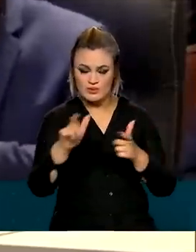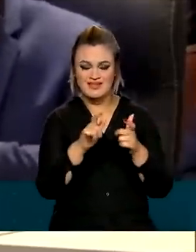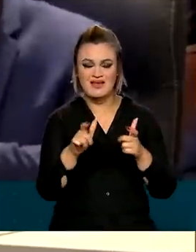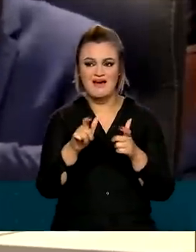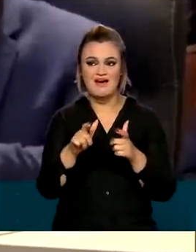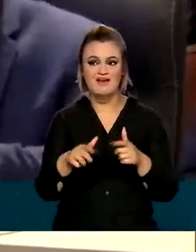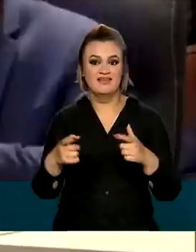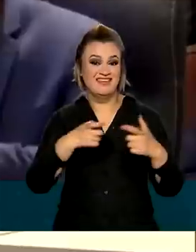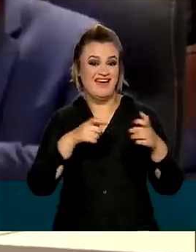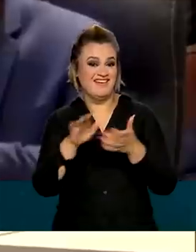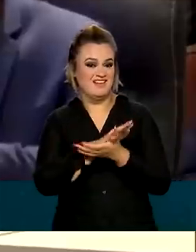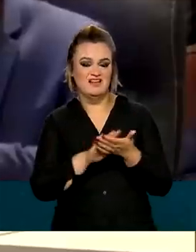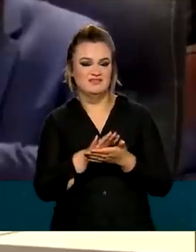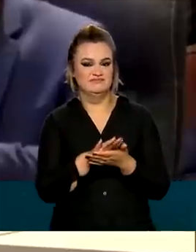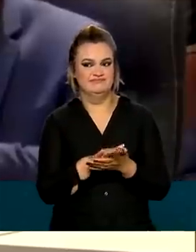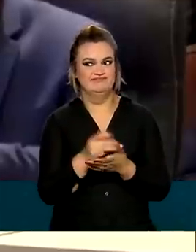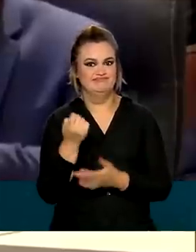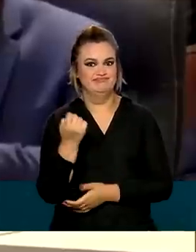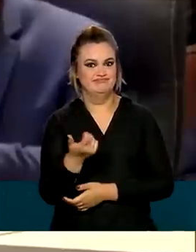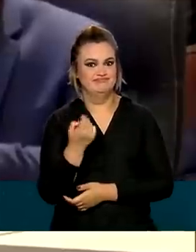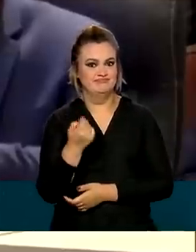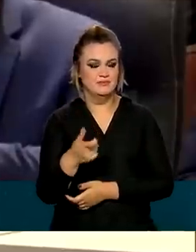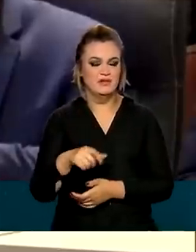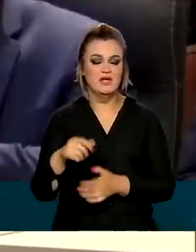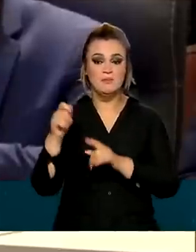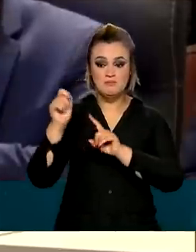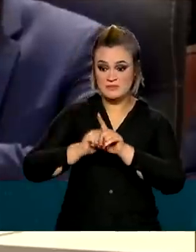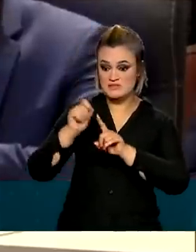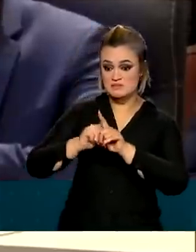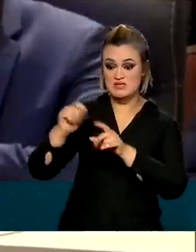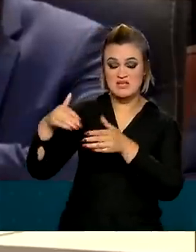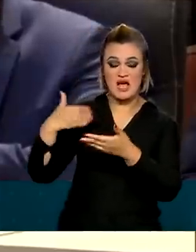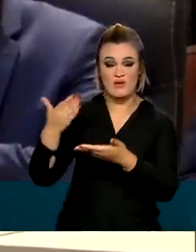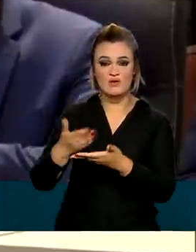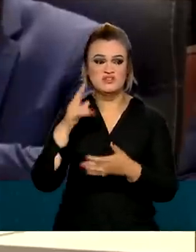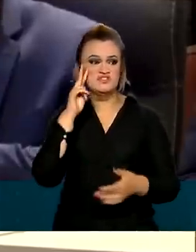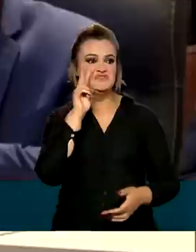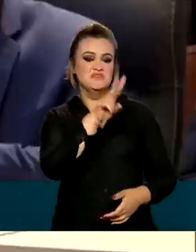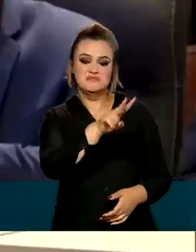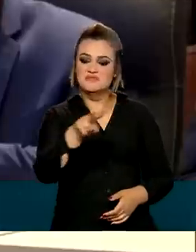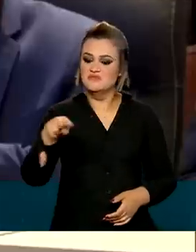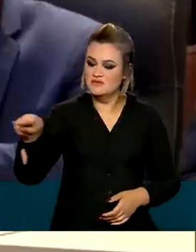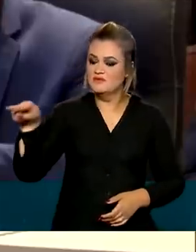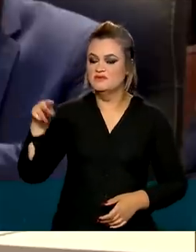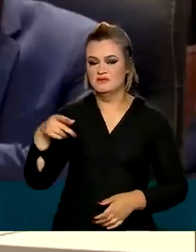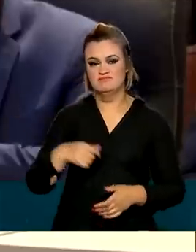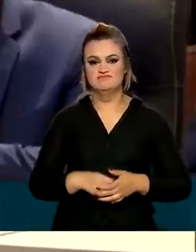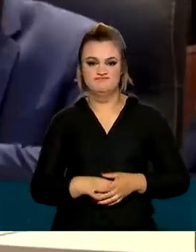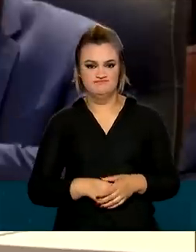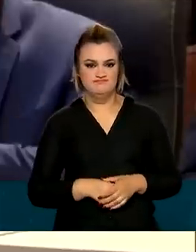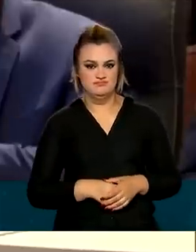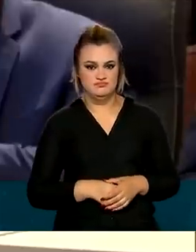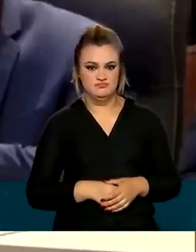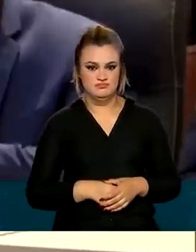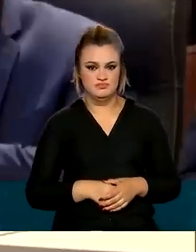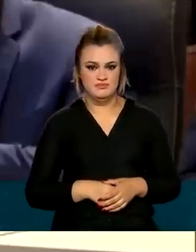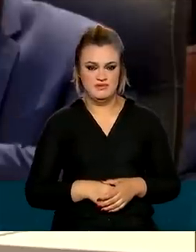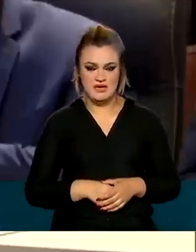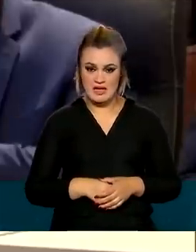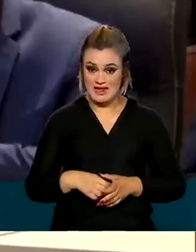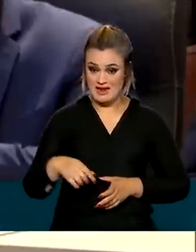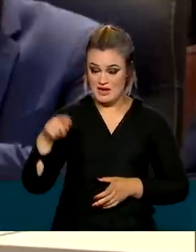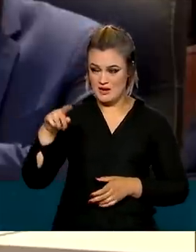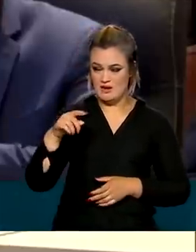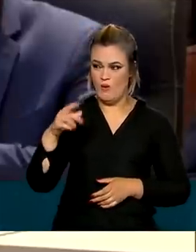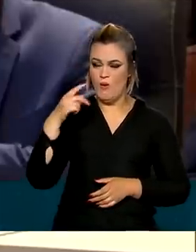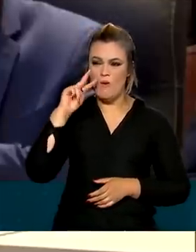de conflito, uma constatação que nesses últimos meses se tornou mais evidente a nossos olhos. No cenário